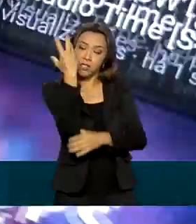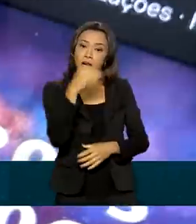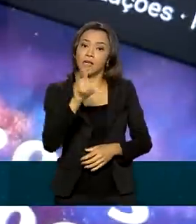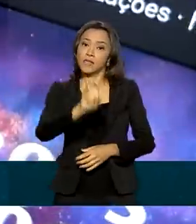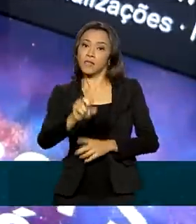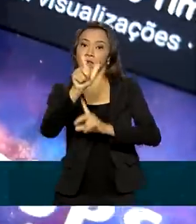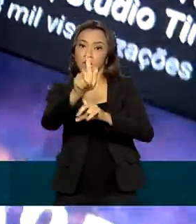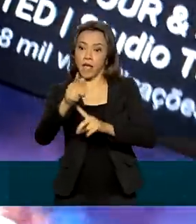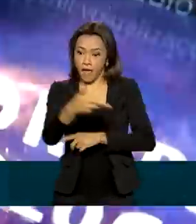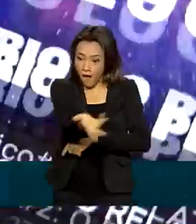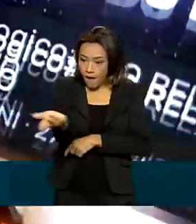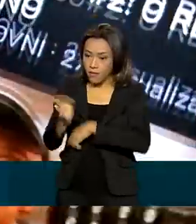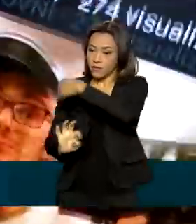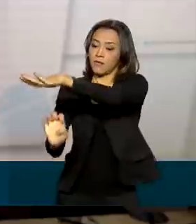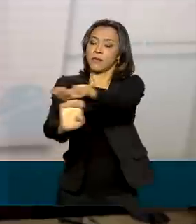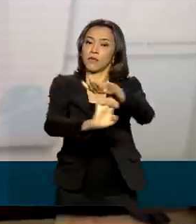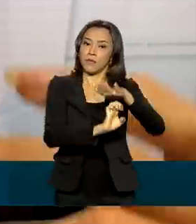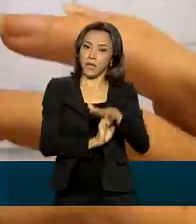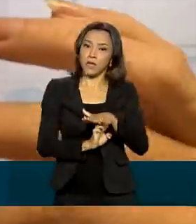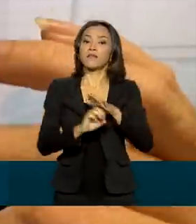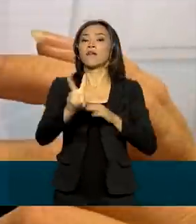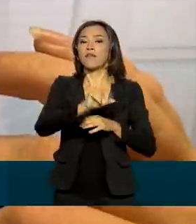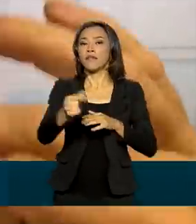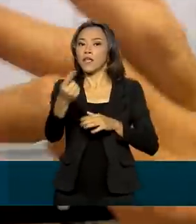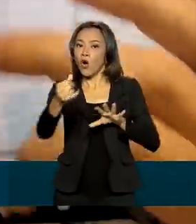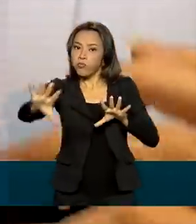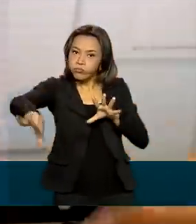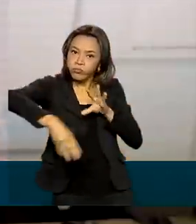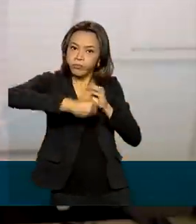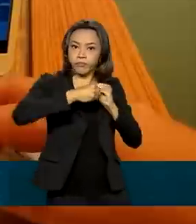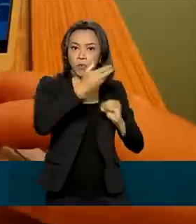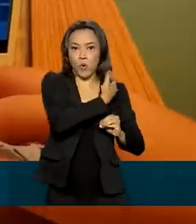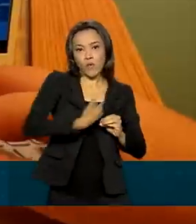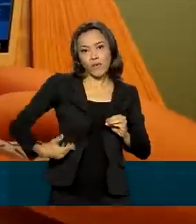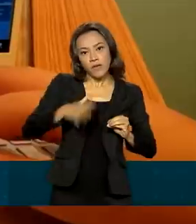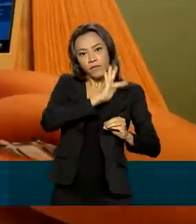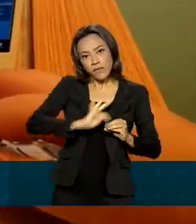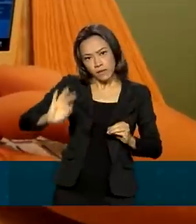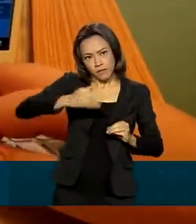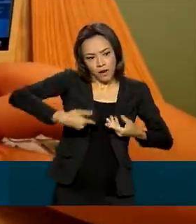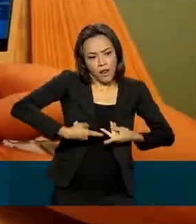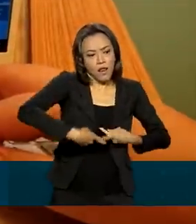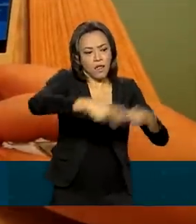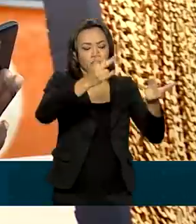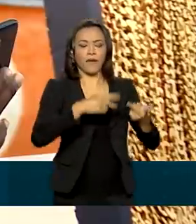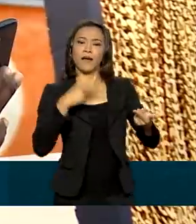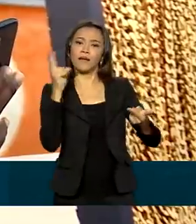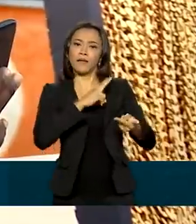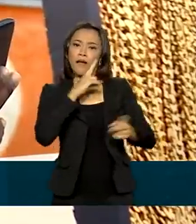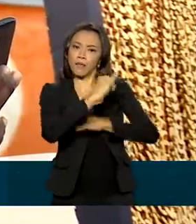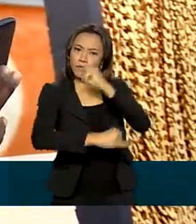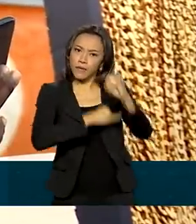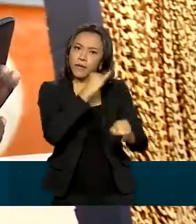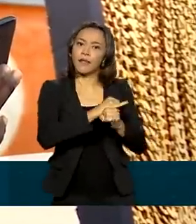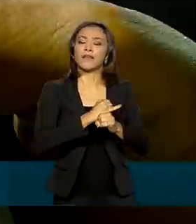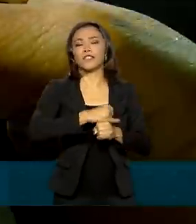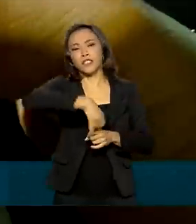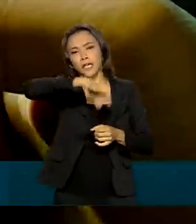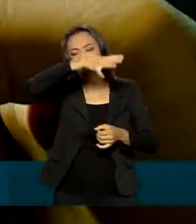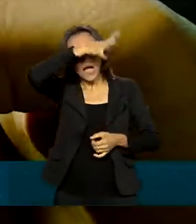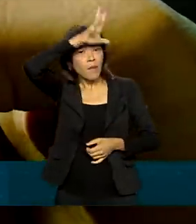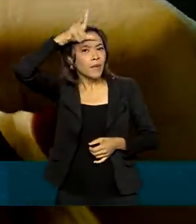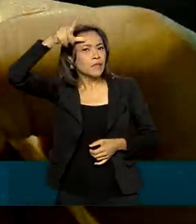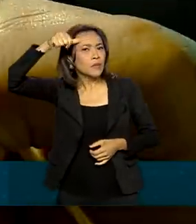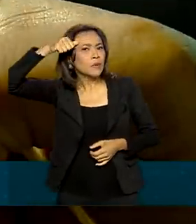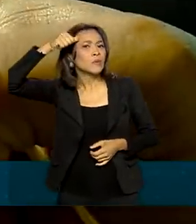vencedoras também vão ter que oferecer contrapartidas para o governo federal, como levar a internet rápida também à Amazônia e outros locais do Brasil.